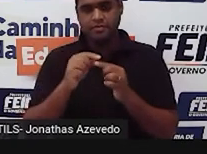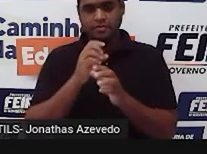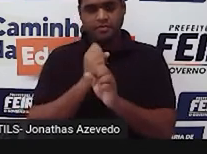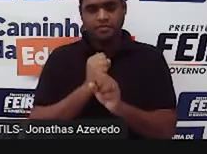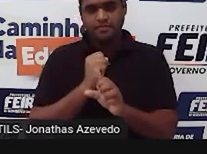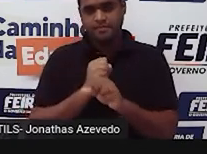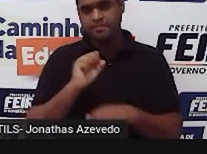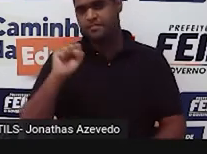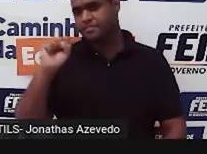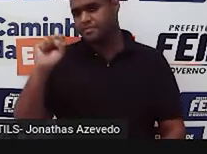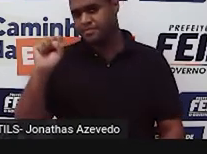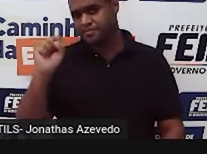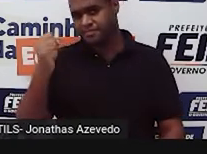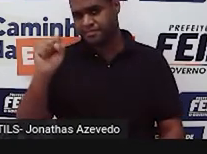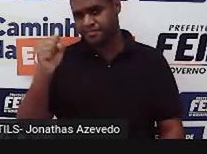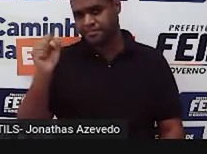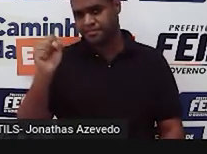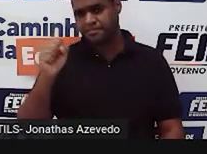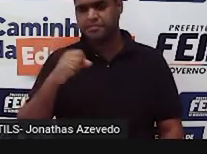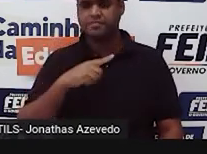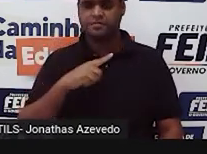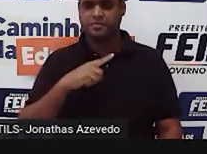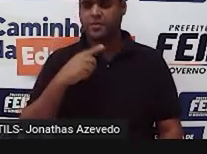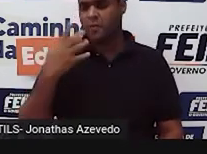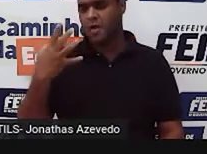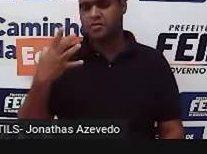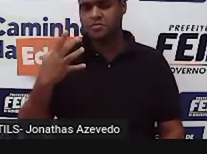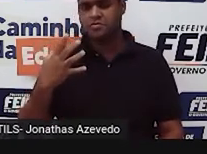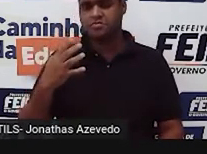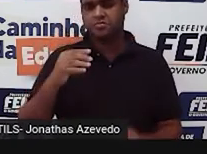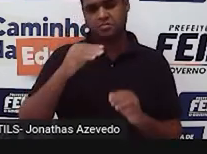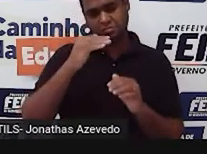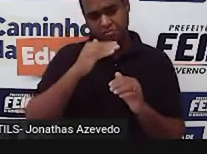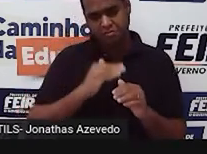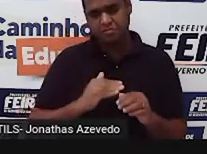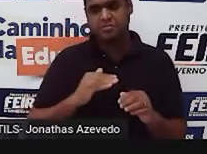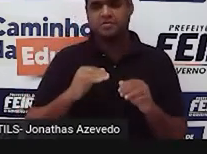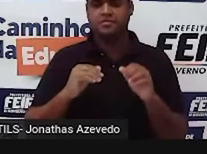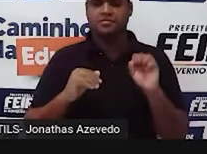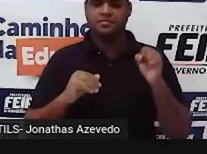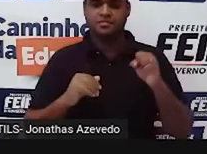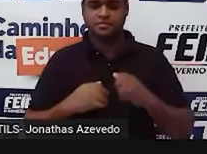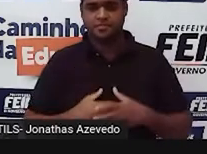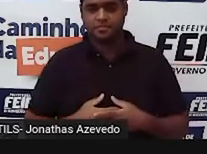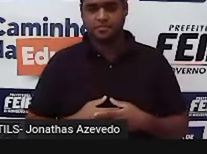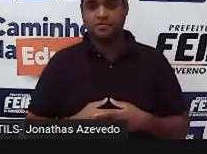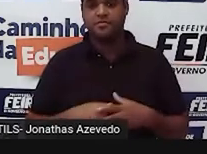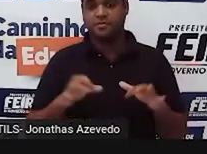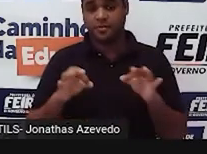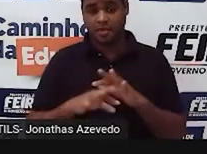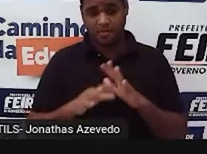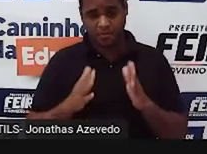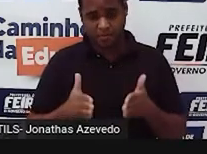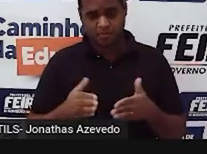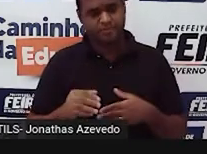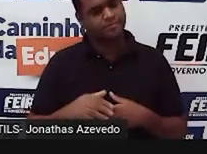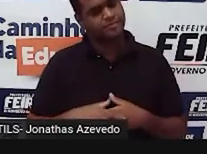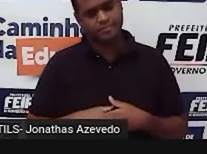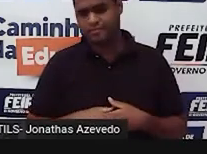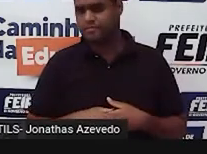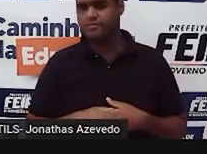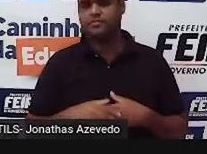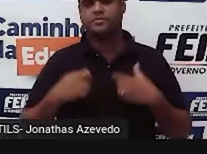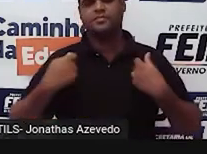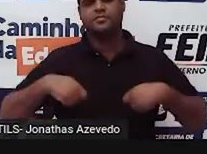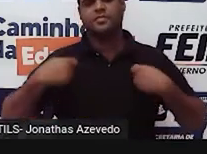dá 8. 4 com certeza é menor do que 8. Mas ainda não acaba por aqui, né? Tem